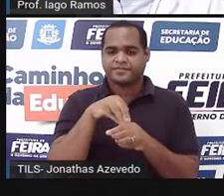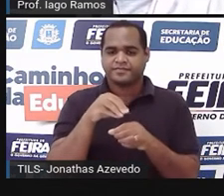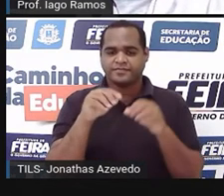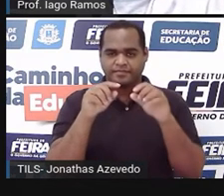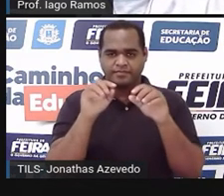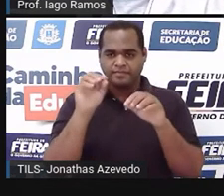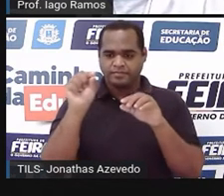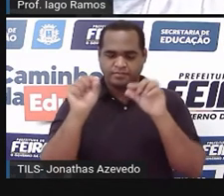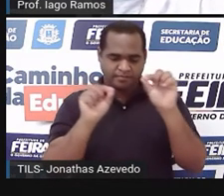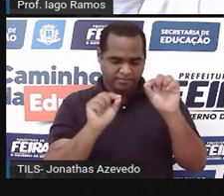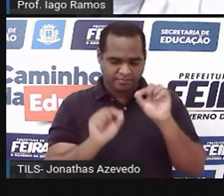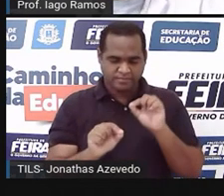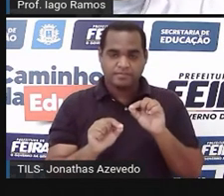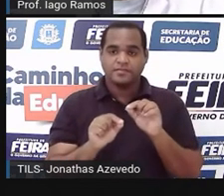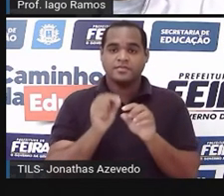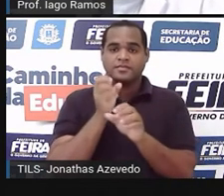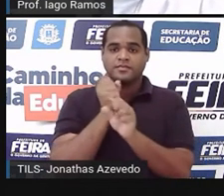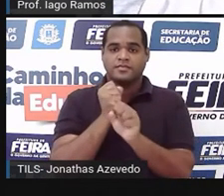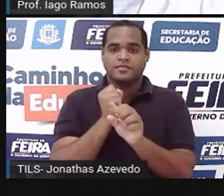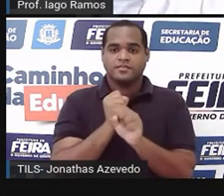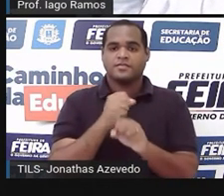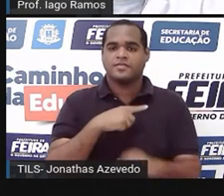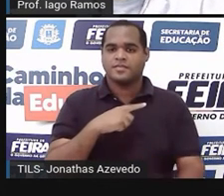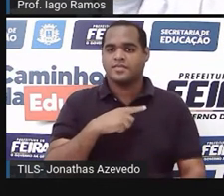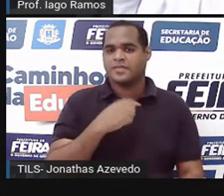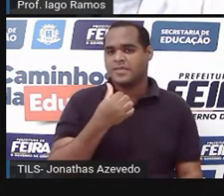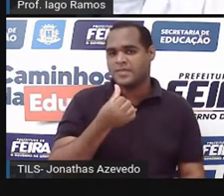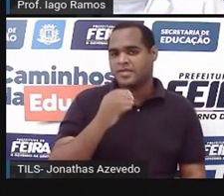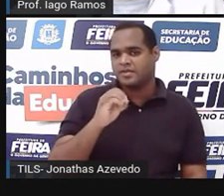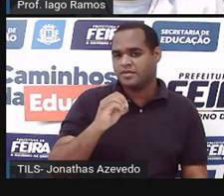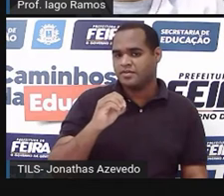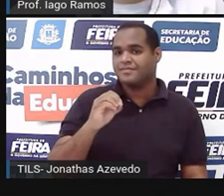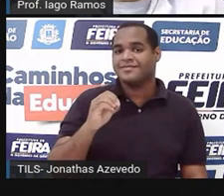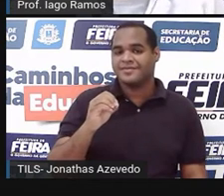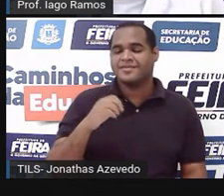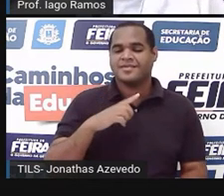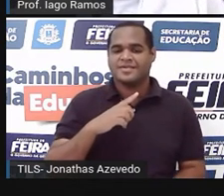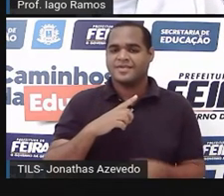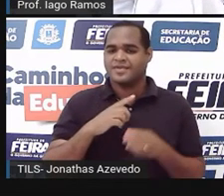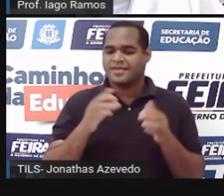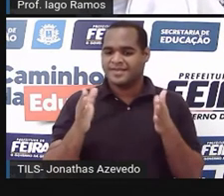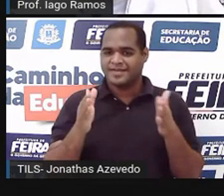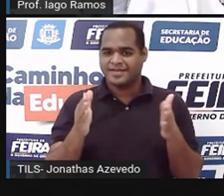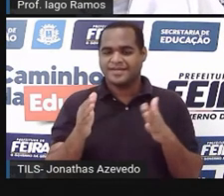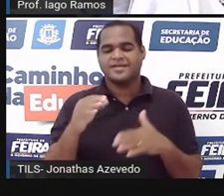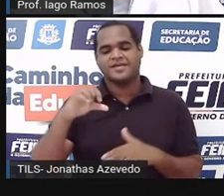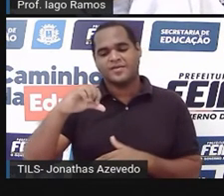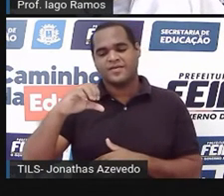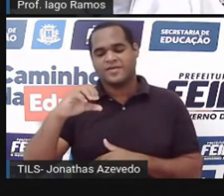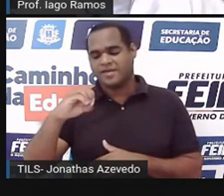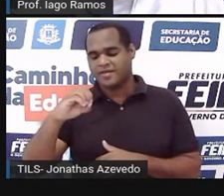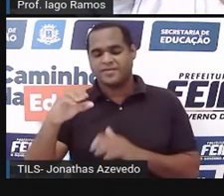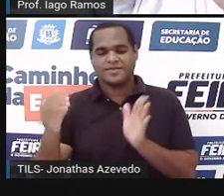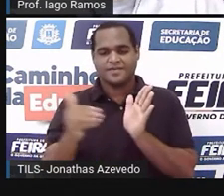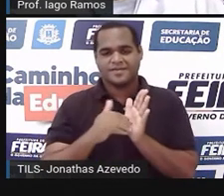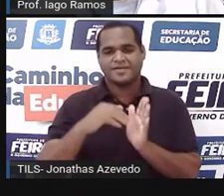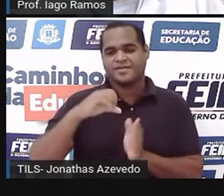lá dentro medem 60 graus, 60 graus está entre 0 grau e 90 graus. Bom,